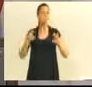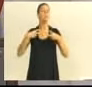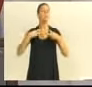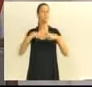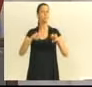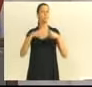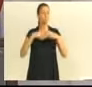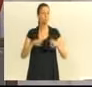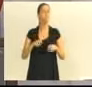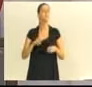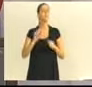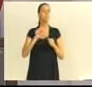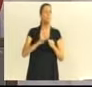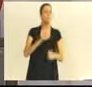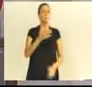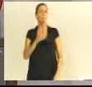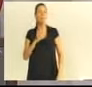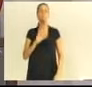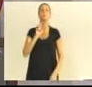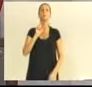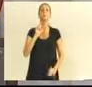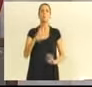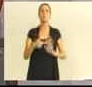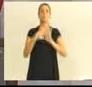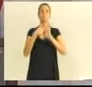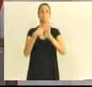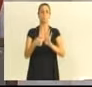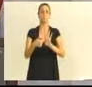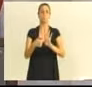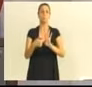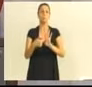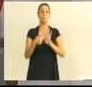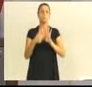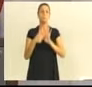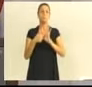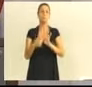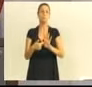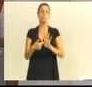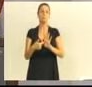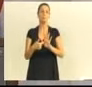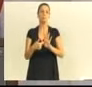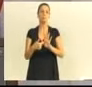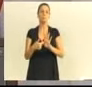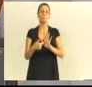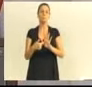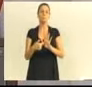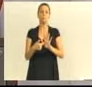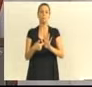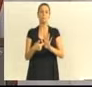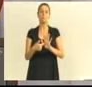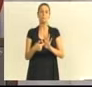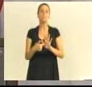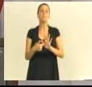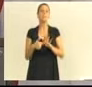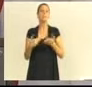feito mais ou menos isso que eu vou mostrar para vocês. Mais ou menos isso, Ari. A Câmara de Vereadores tem